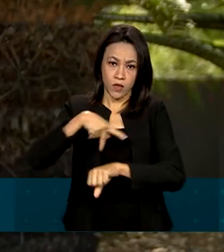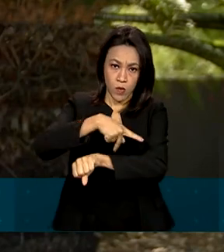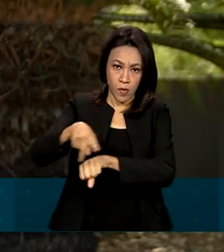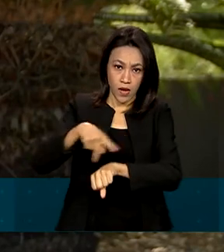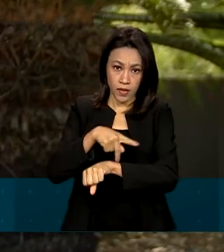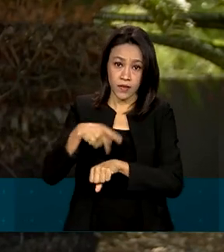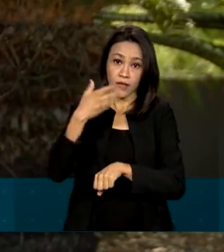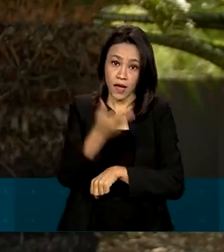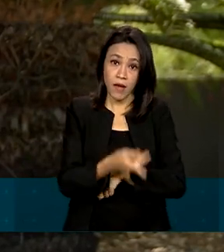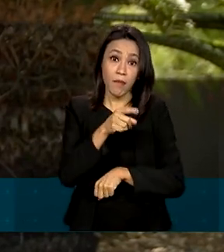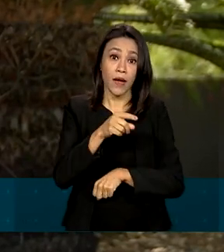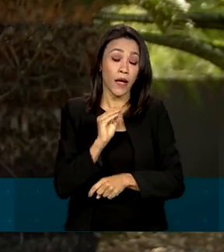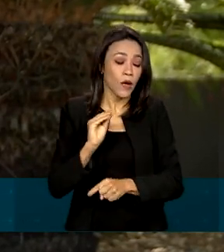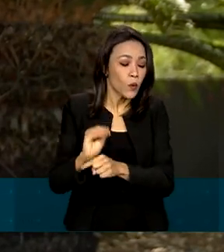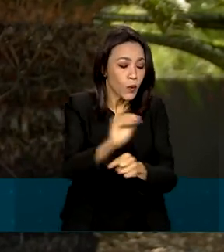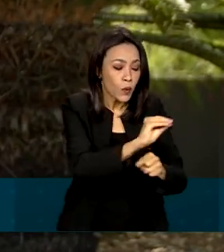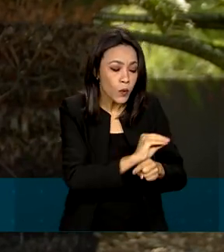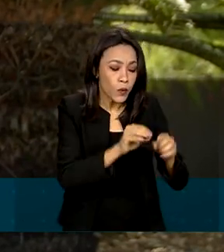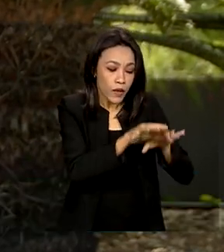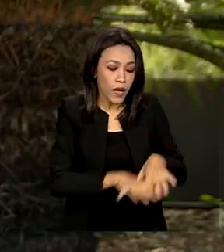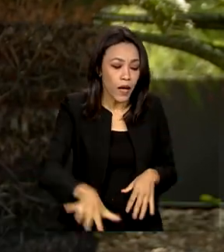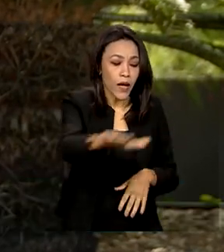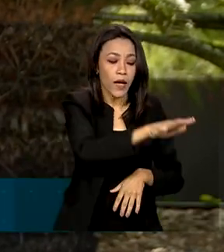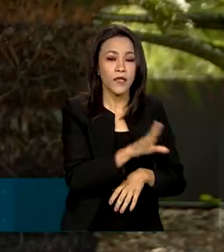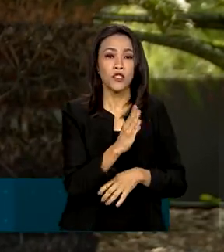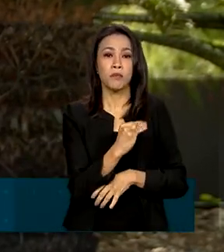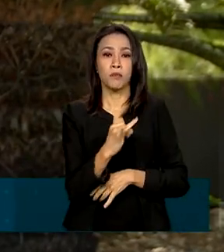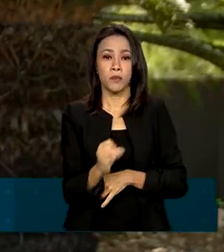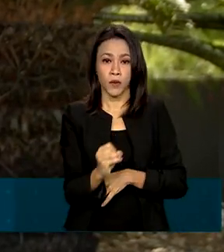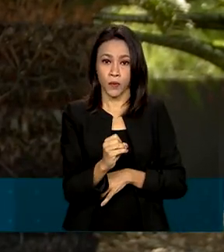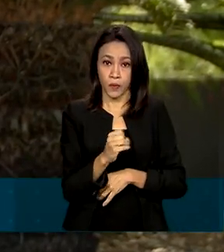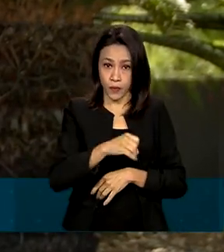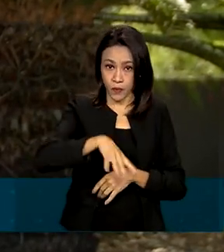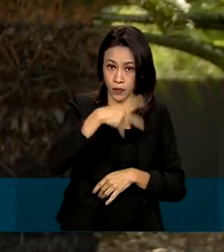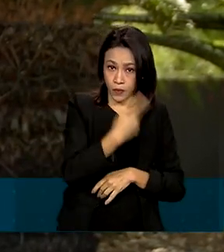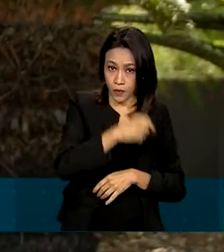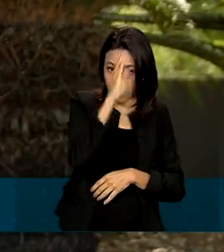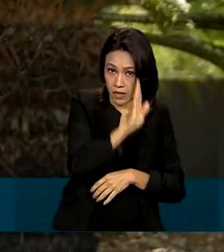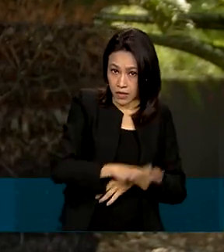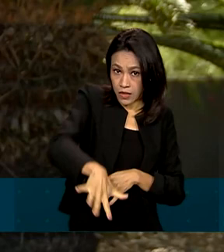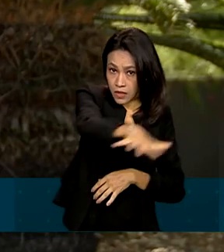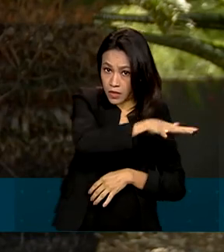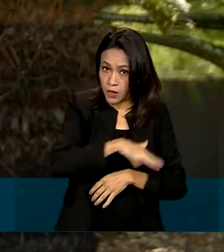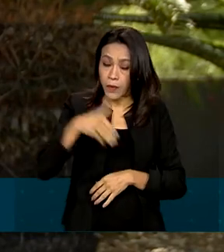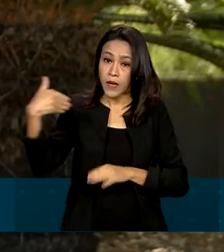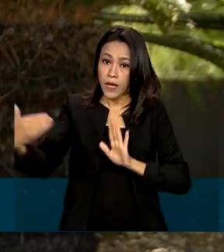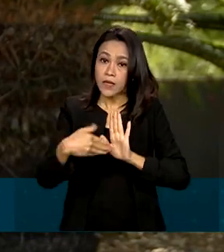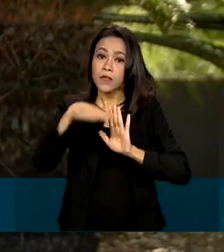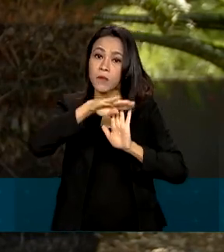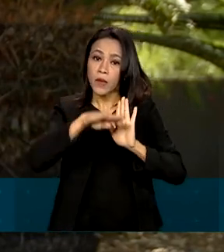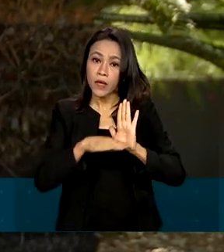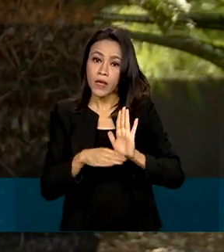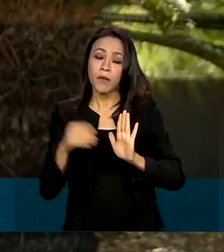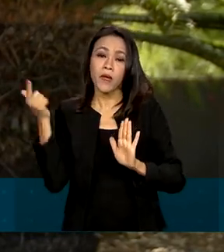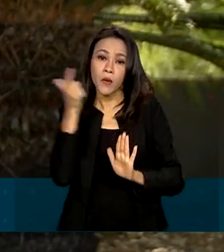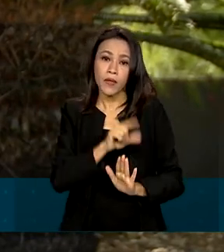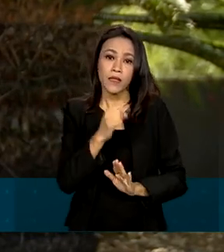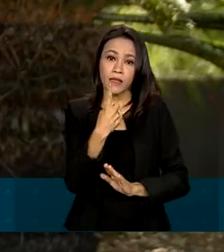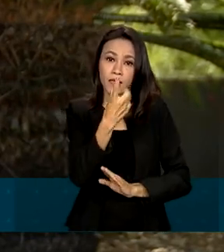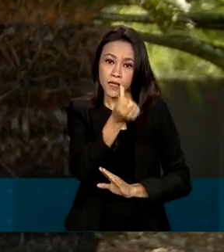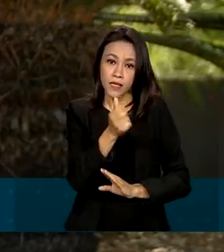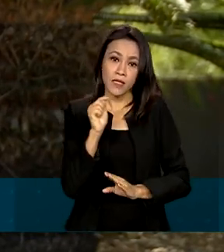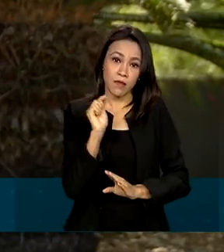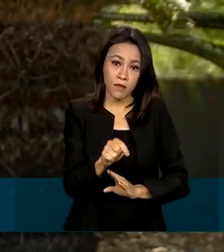recuperação de biomas brasileiros e restauração de bacias hidrográficas. O programa pretende alcançar entre 16 mil